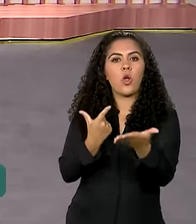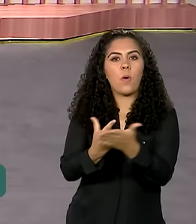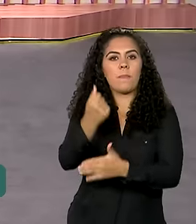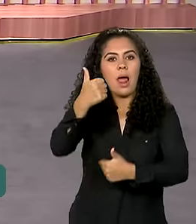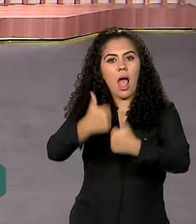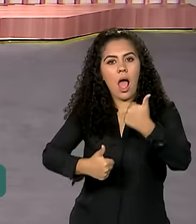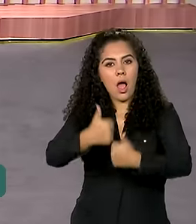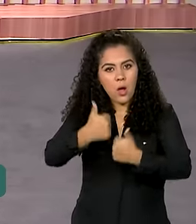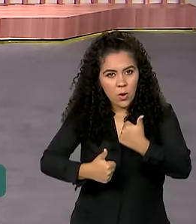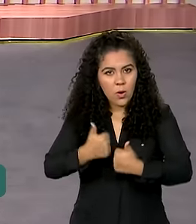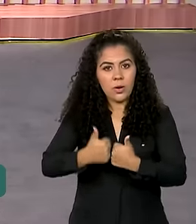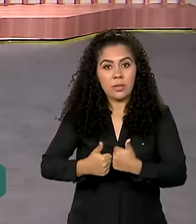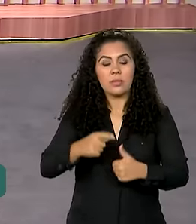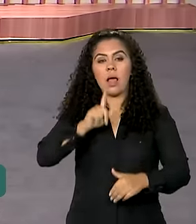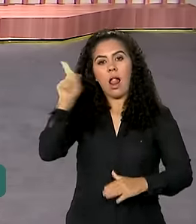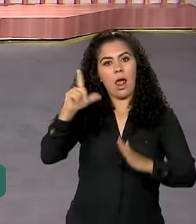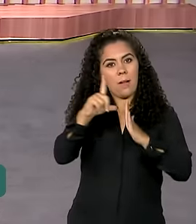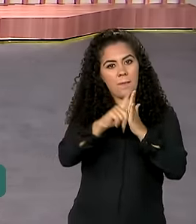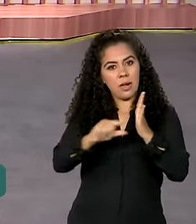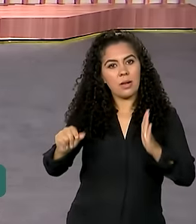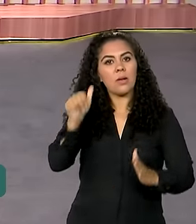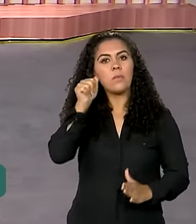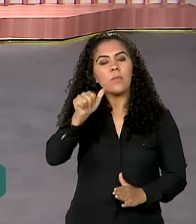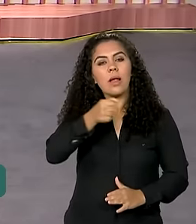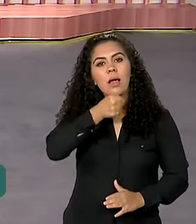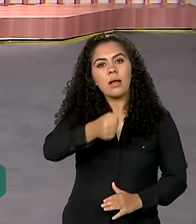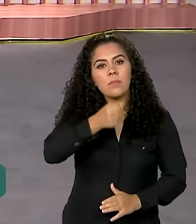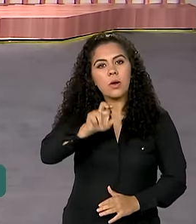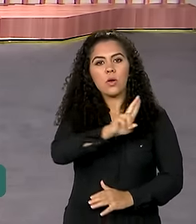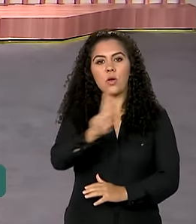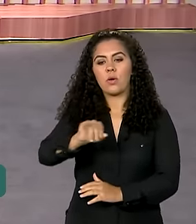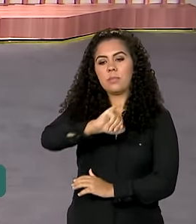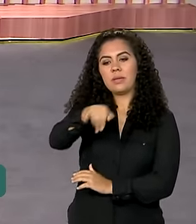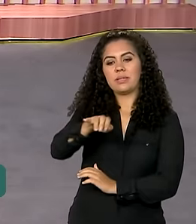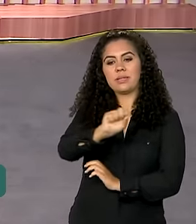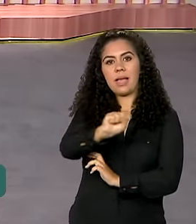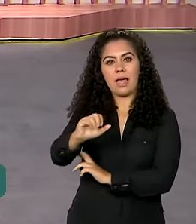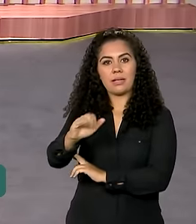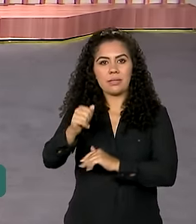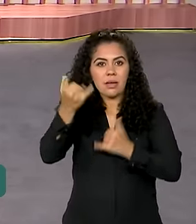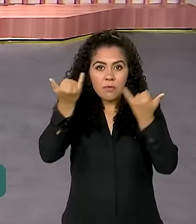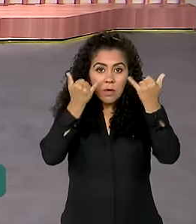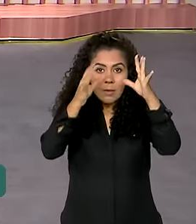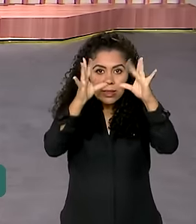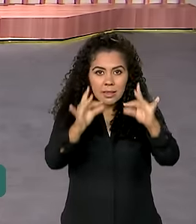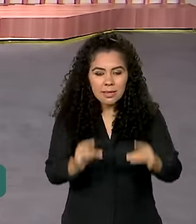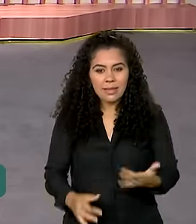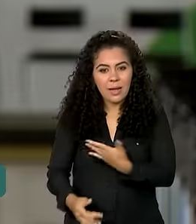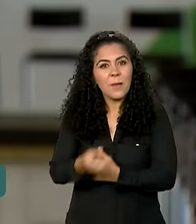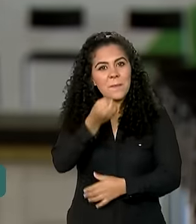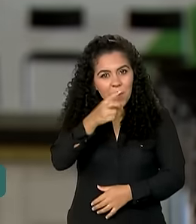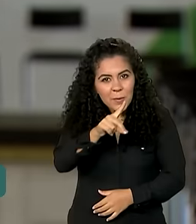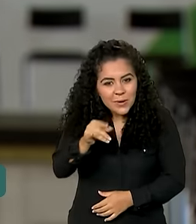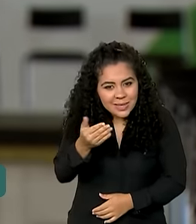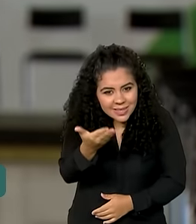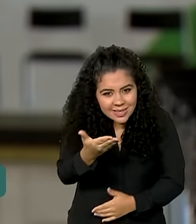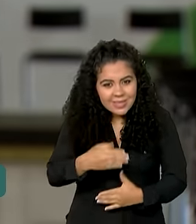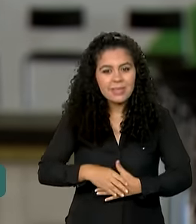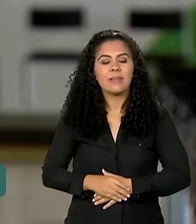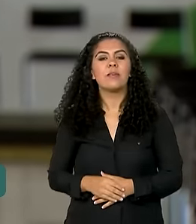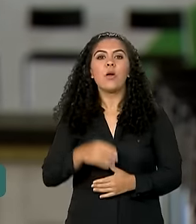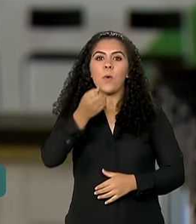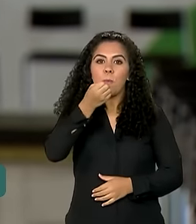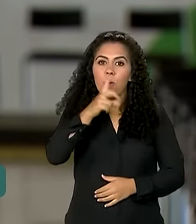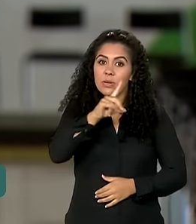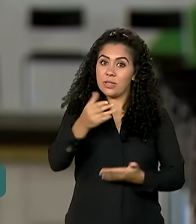No Palácio do Planalto, Jéssica Gonçalves tem as informações. Bom dia, Jéssica. Oi, Vanessa. Bom dia para você também. Bom